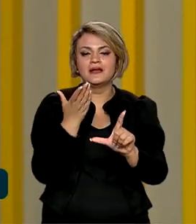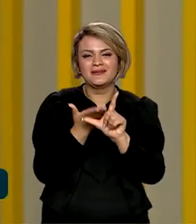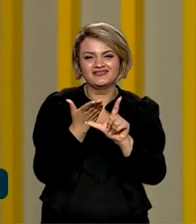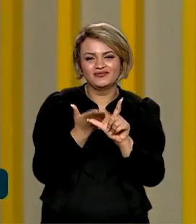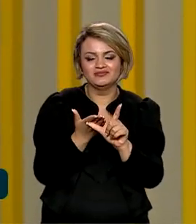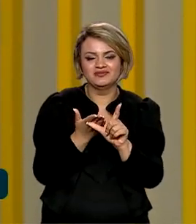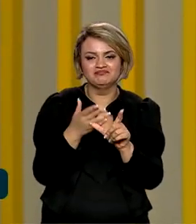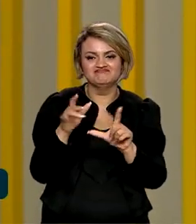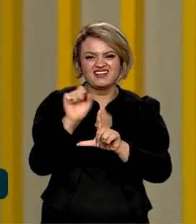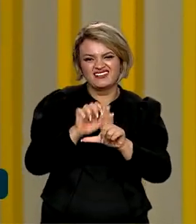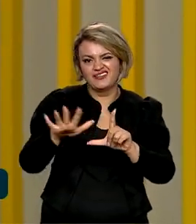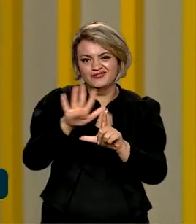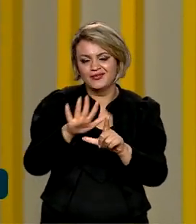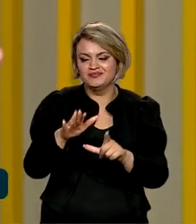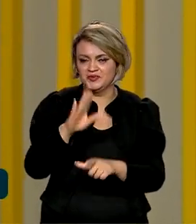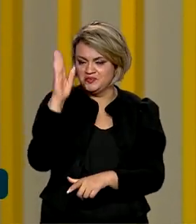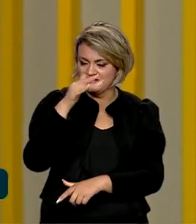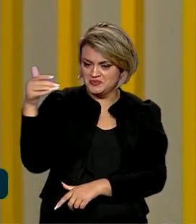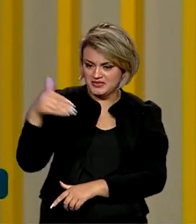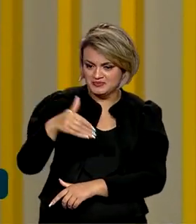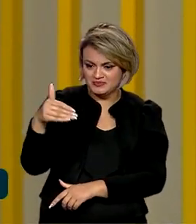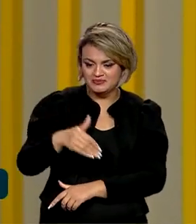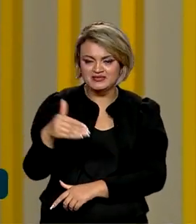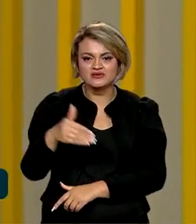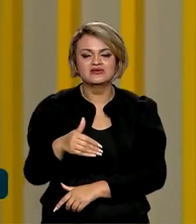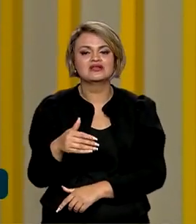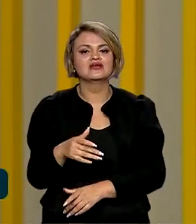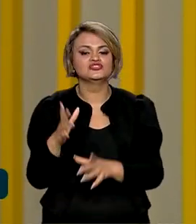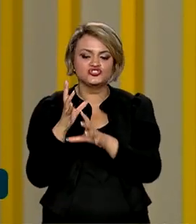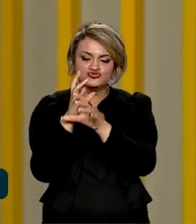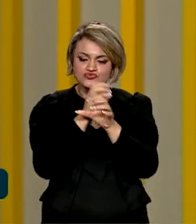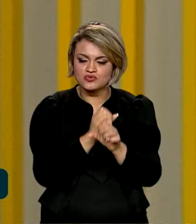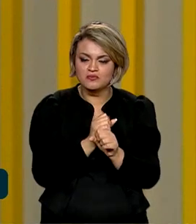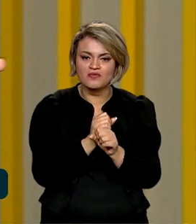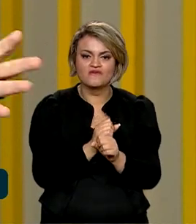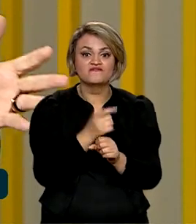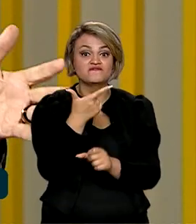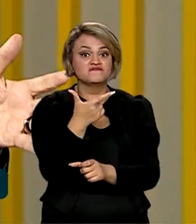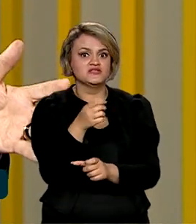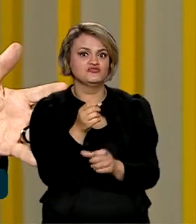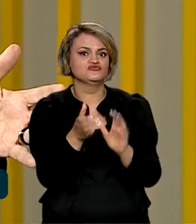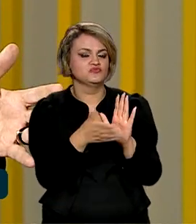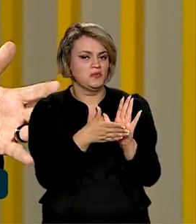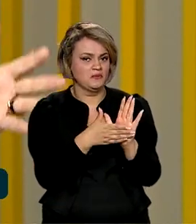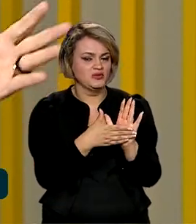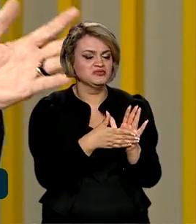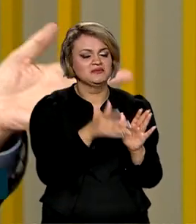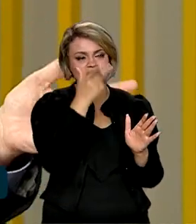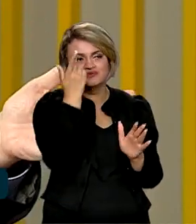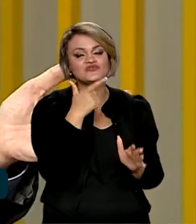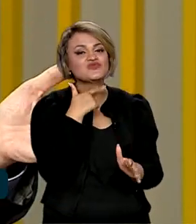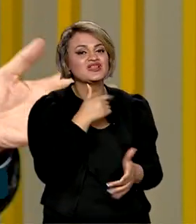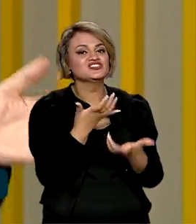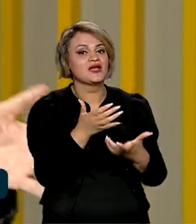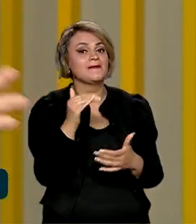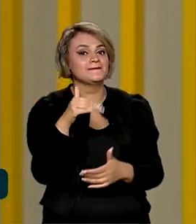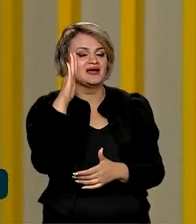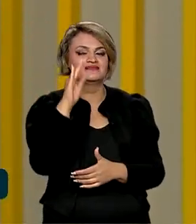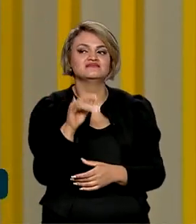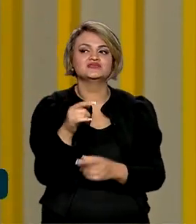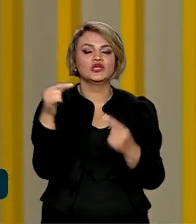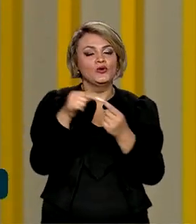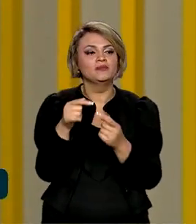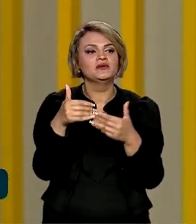Participativo foram sistematizadas, as 20 propostas mais votadas em cada ministério